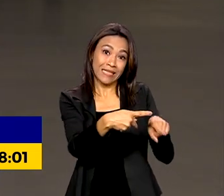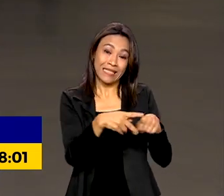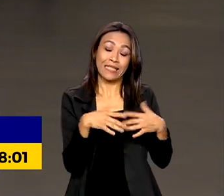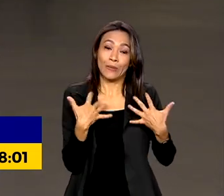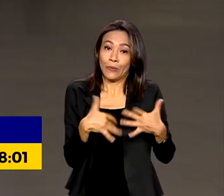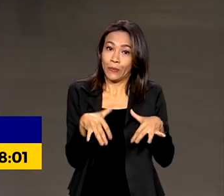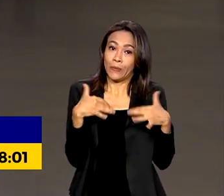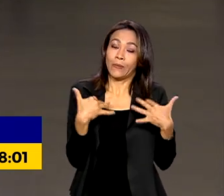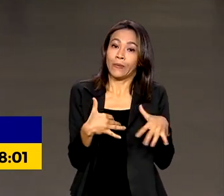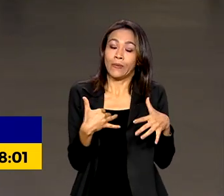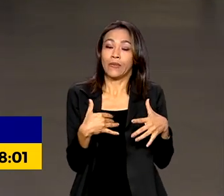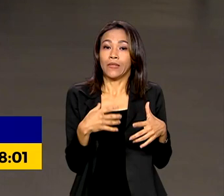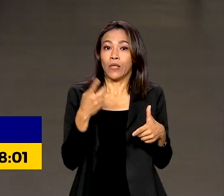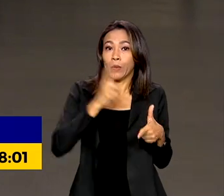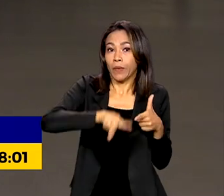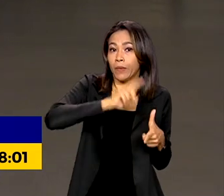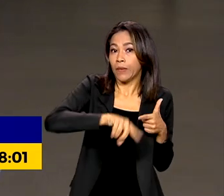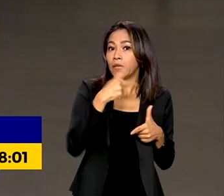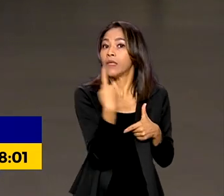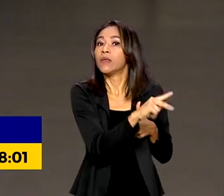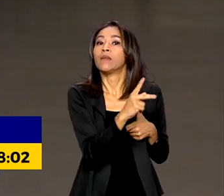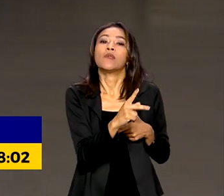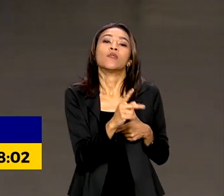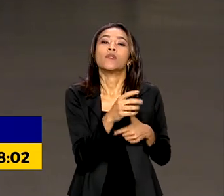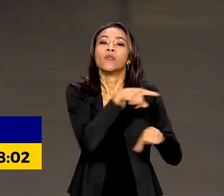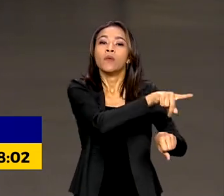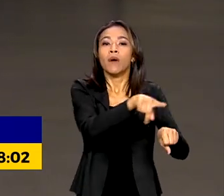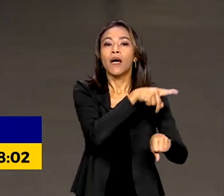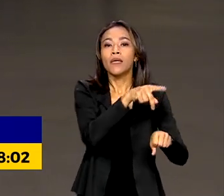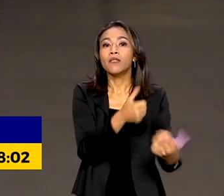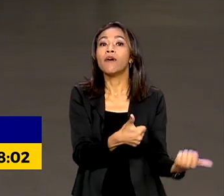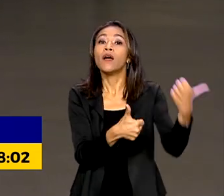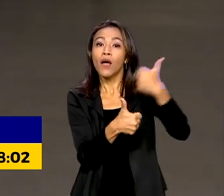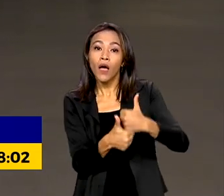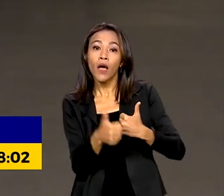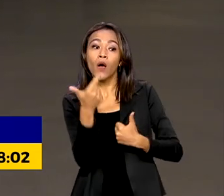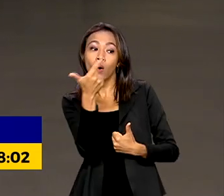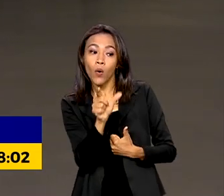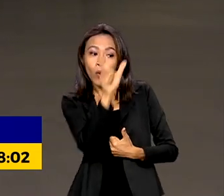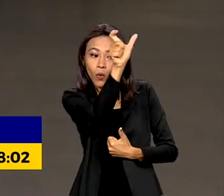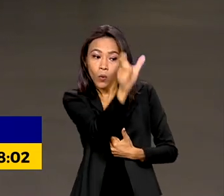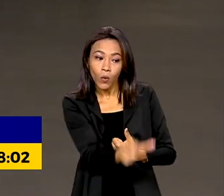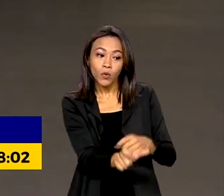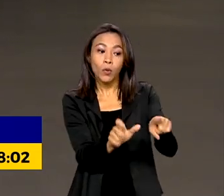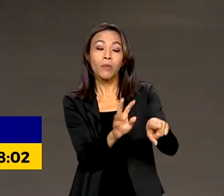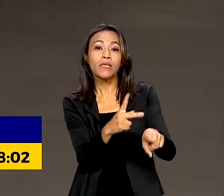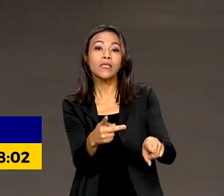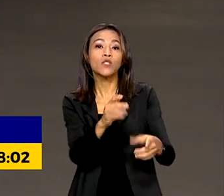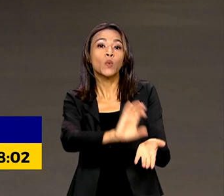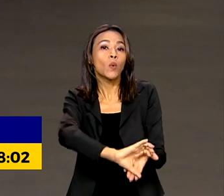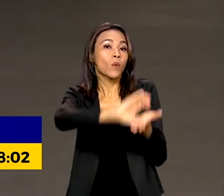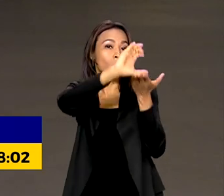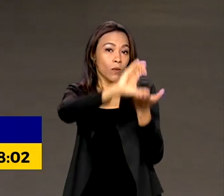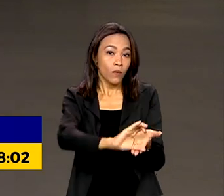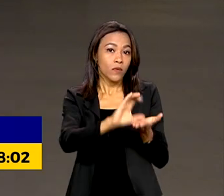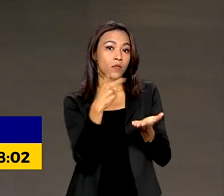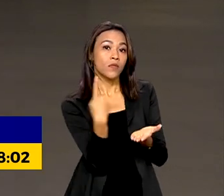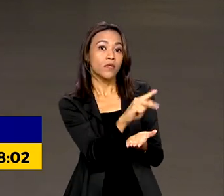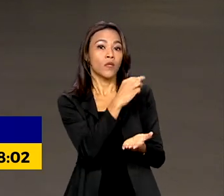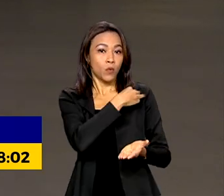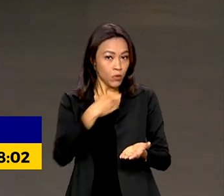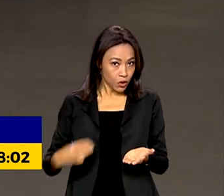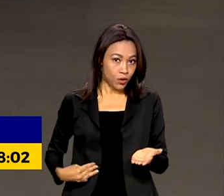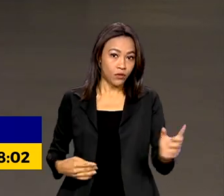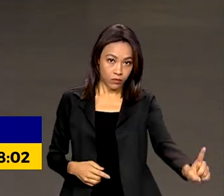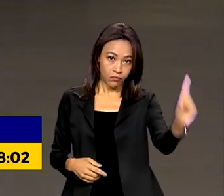impedimentos legais internos em seu país e em seu lugar participará o presidente do Conselho de Ministros. Segundo o governo brasileiro, o